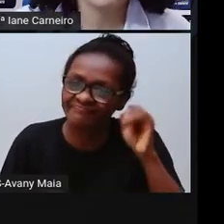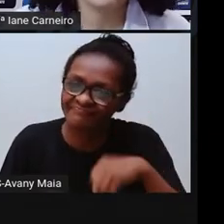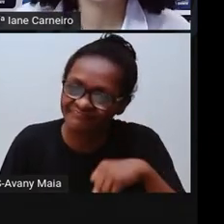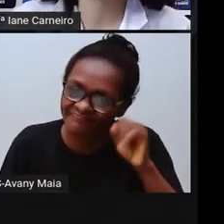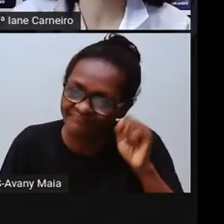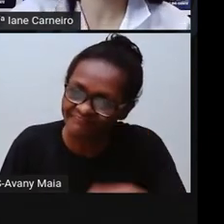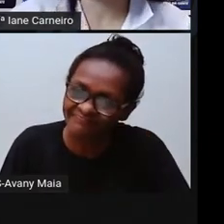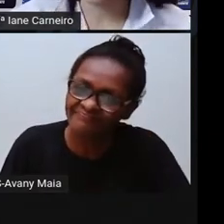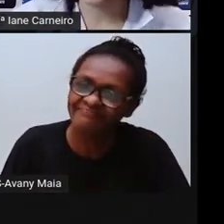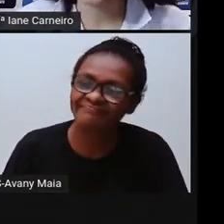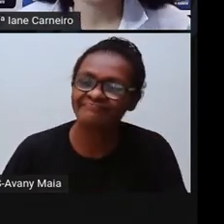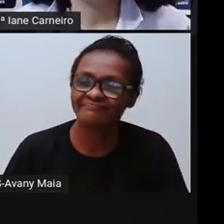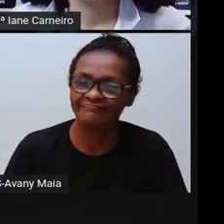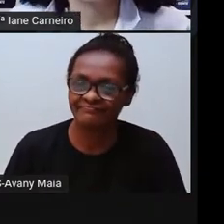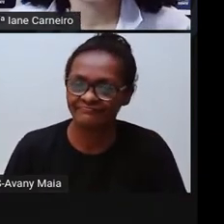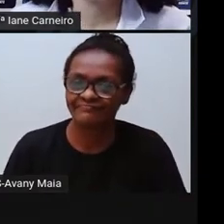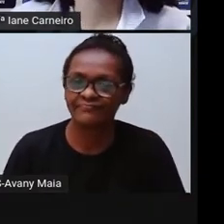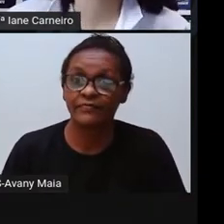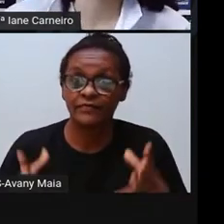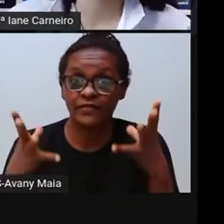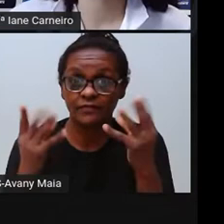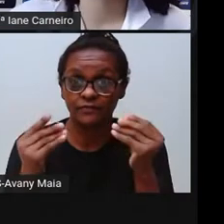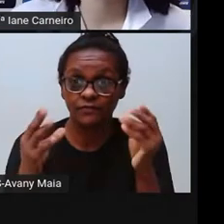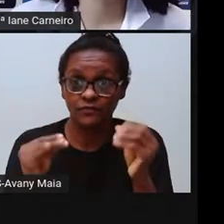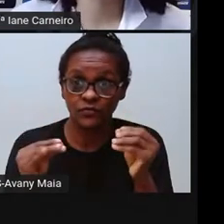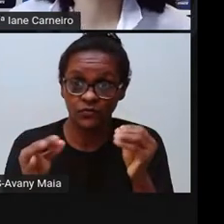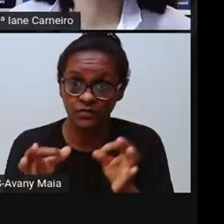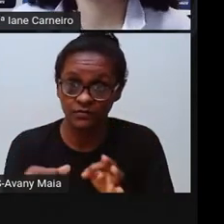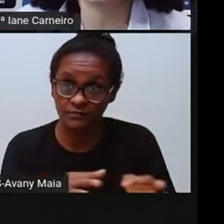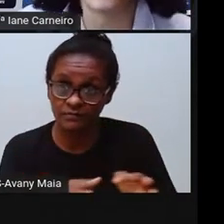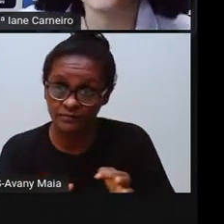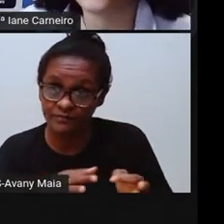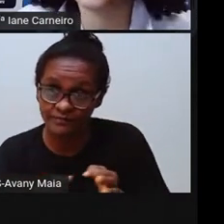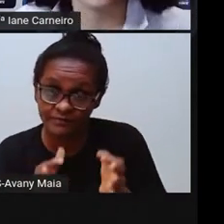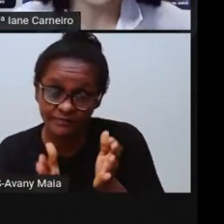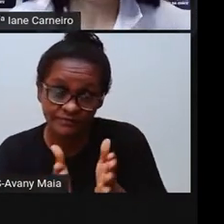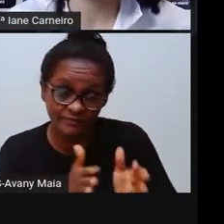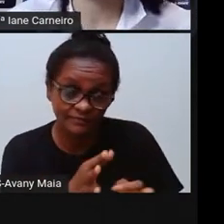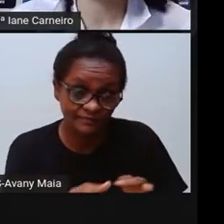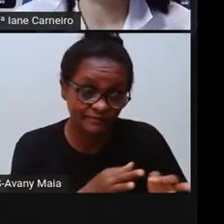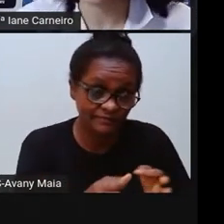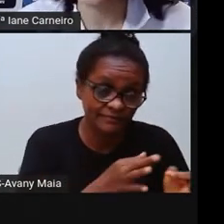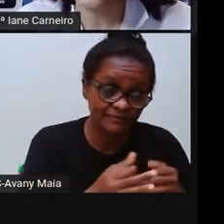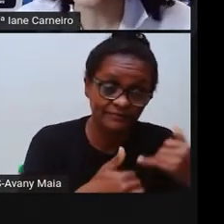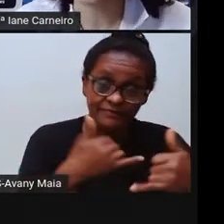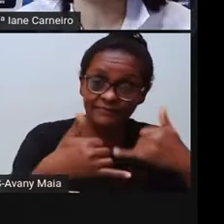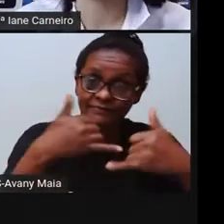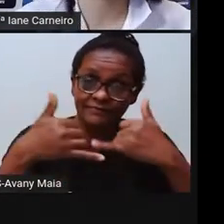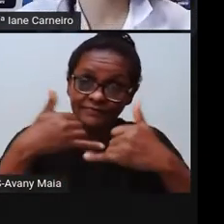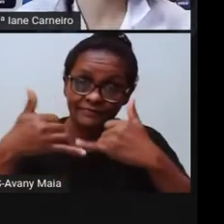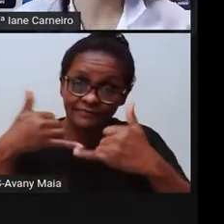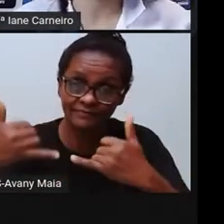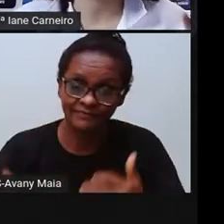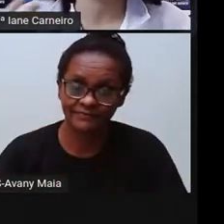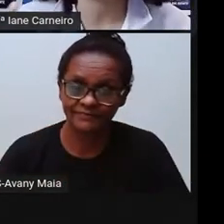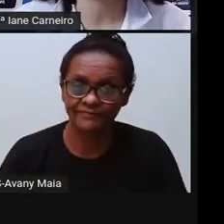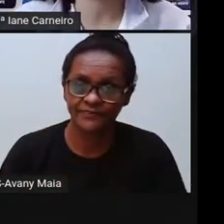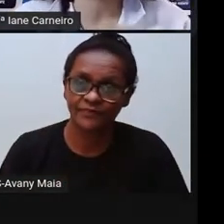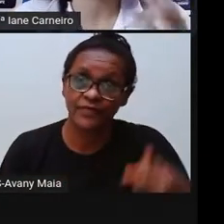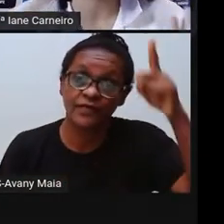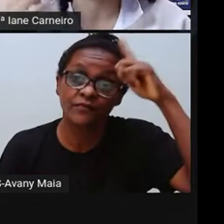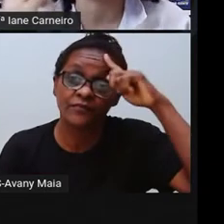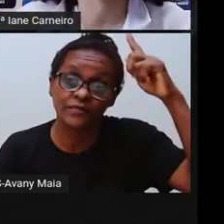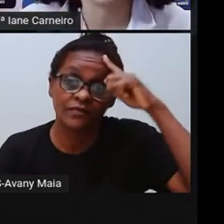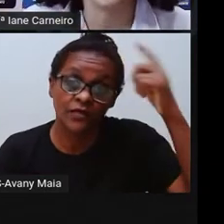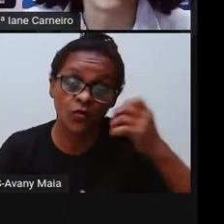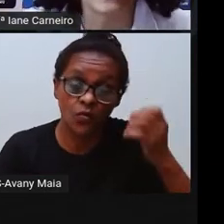aula de hoje tem a ver com organizando os brinquedos. o tema da nossa aula de hoje, né? Então, a vai pensar sobre